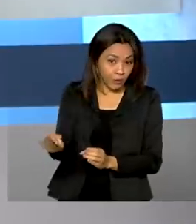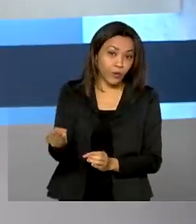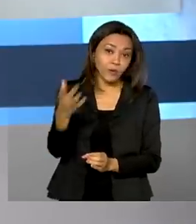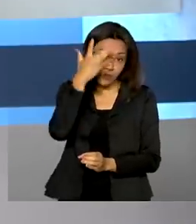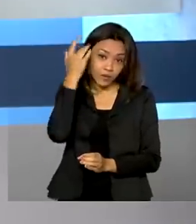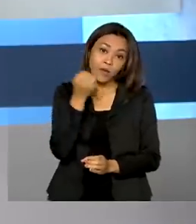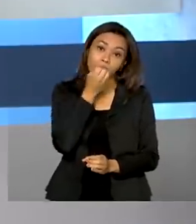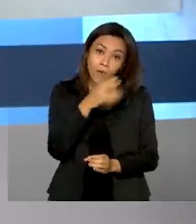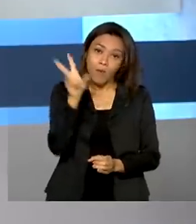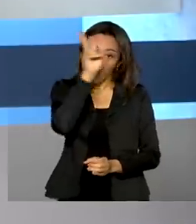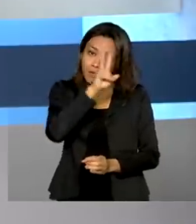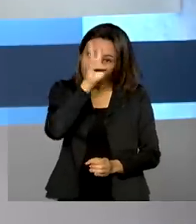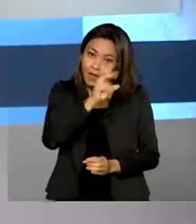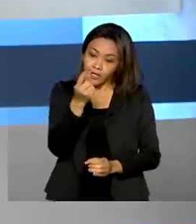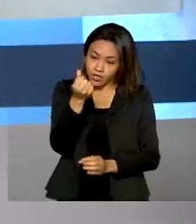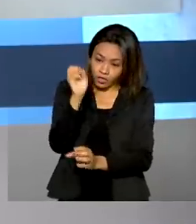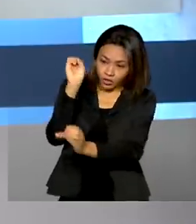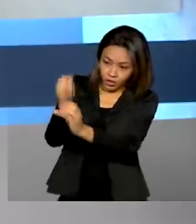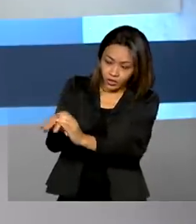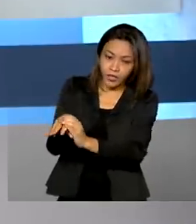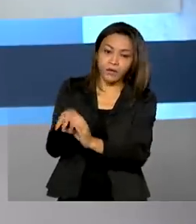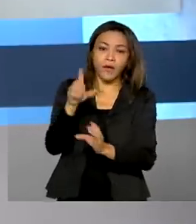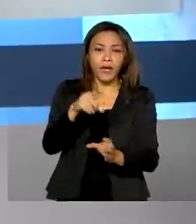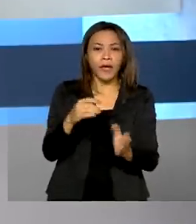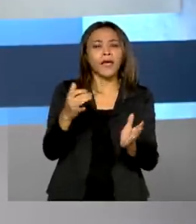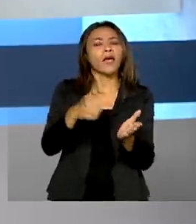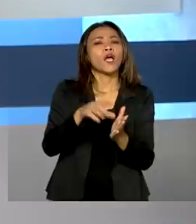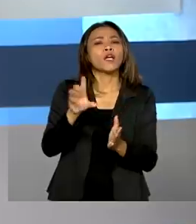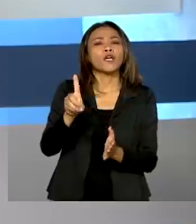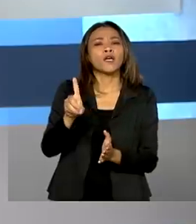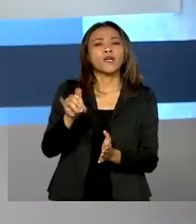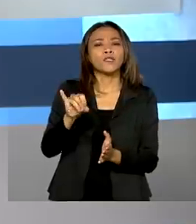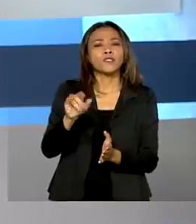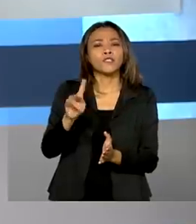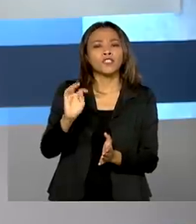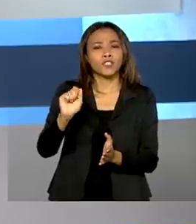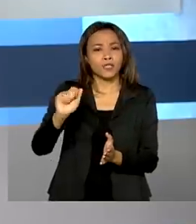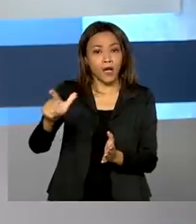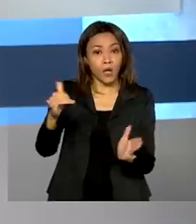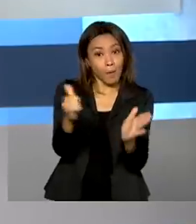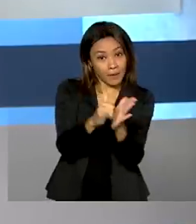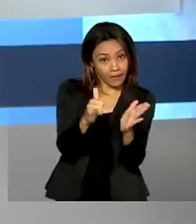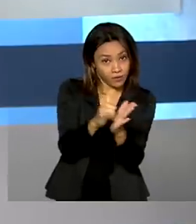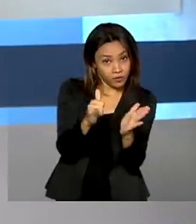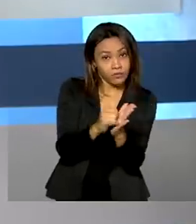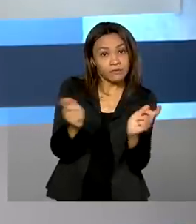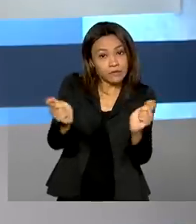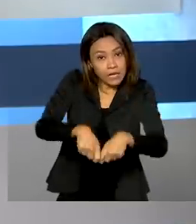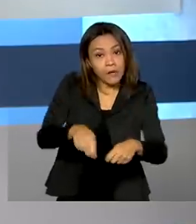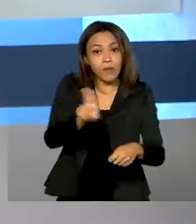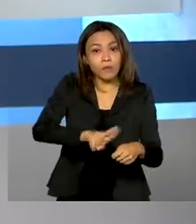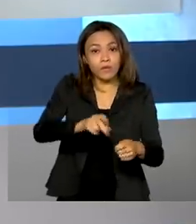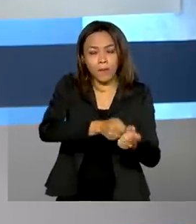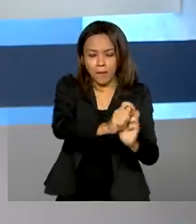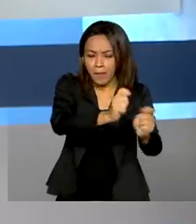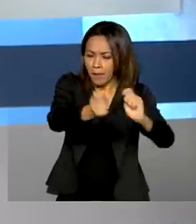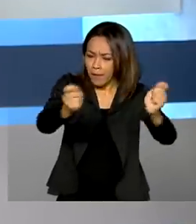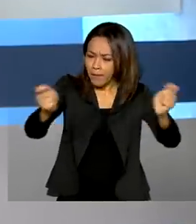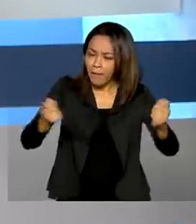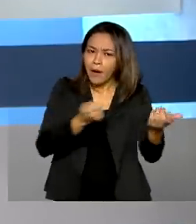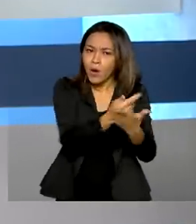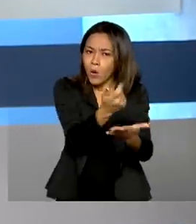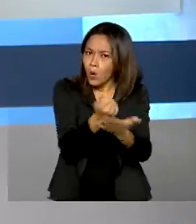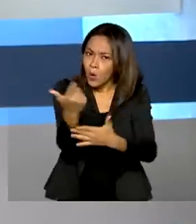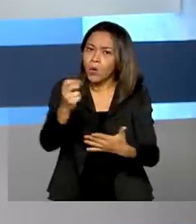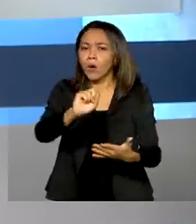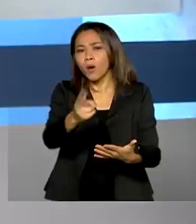É bom lembrar que os depósitos são feitos em contas digitais por meio do Caixa Tem. O aplicativo pode ser usado para pagar contas ou compras pela